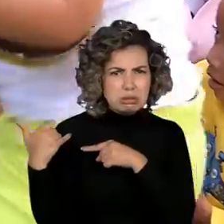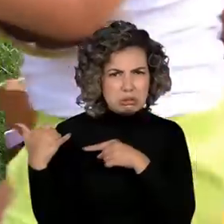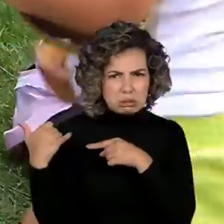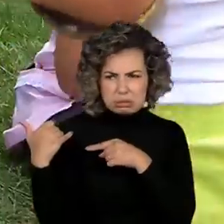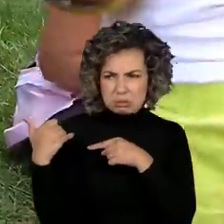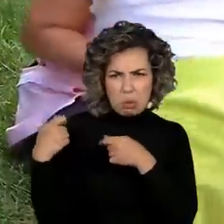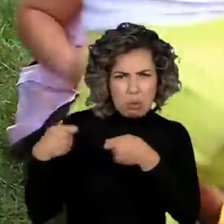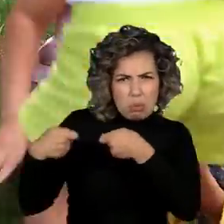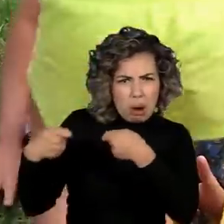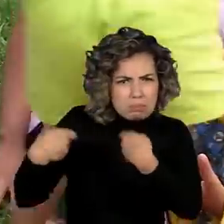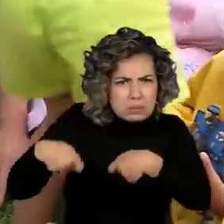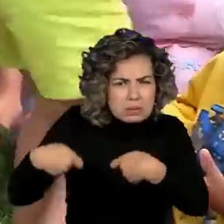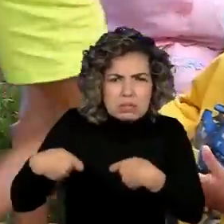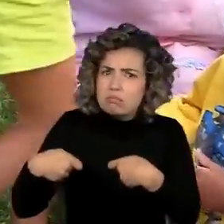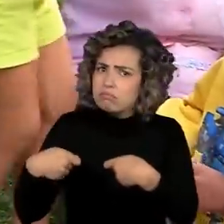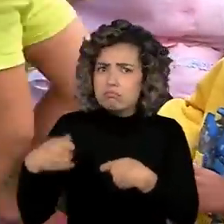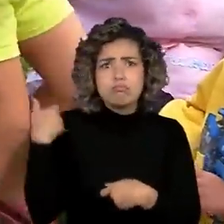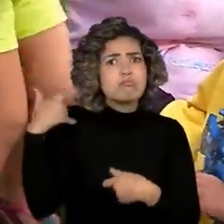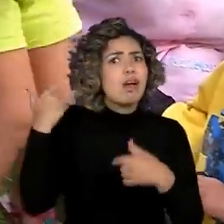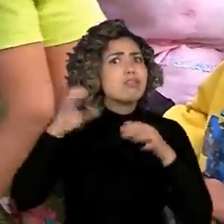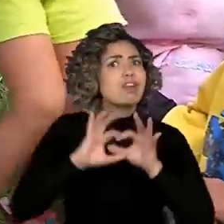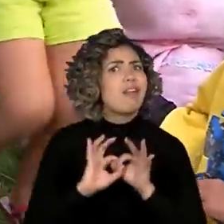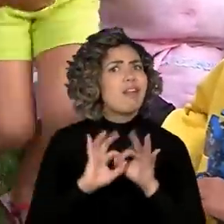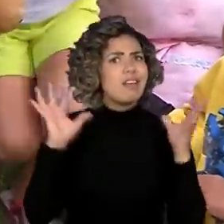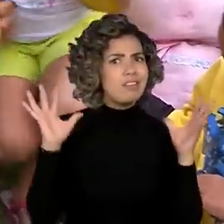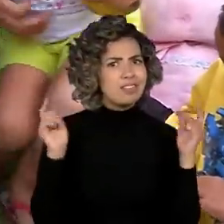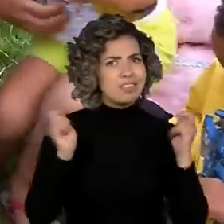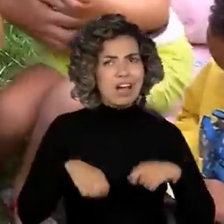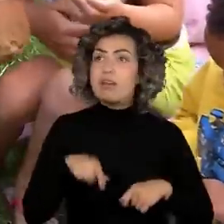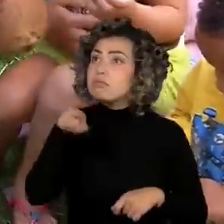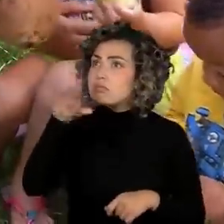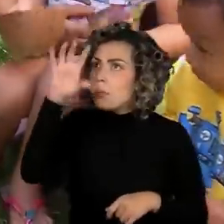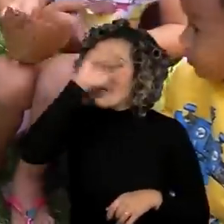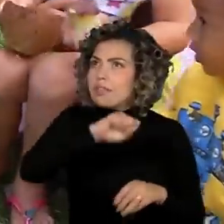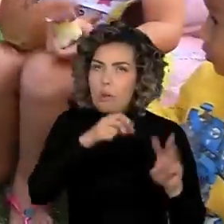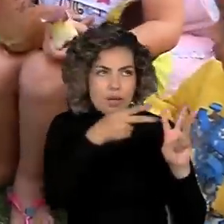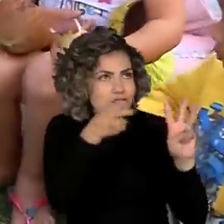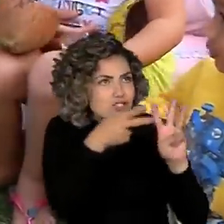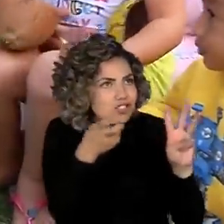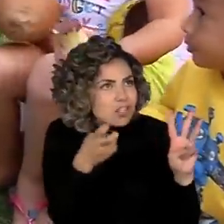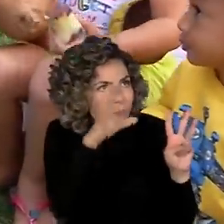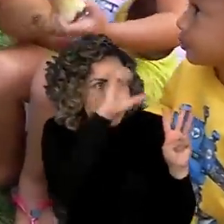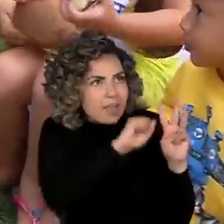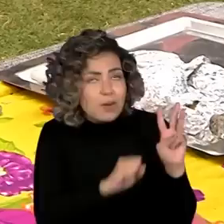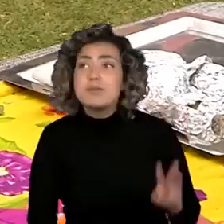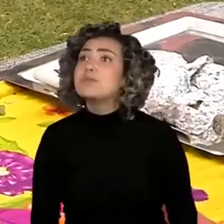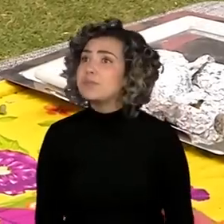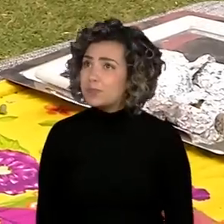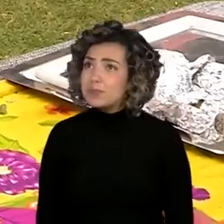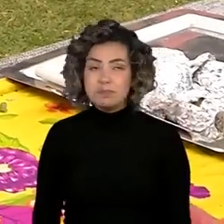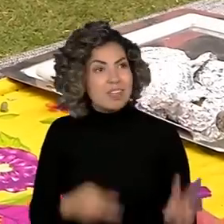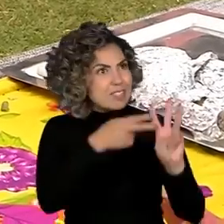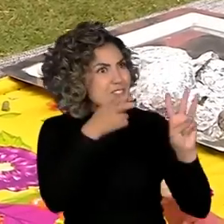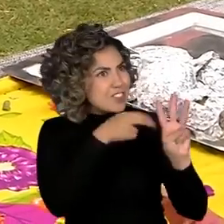E você estava aprendendo mais sobre os povos indígenas também? Foi legal? Foi